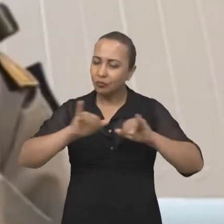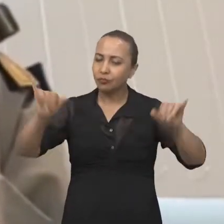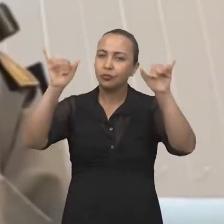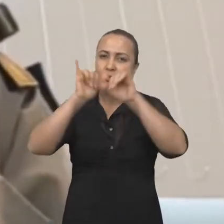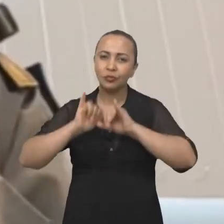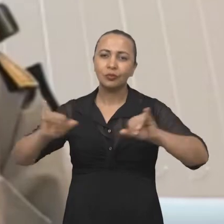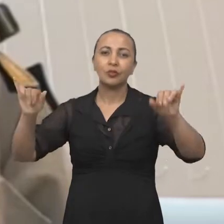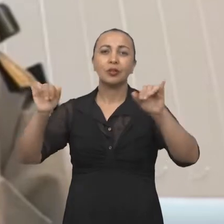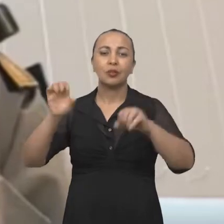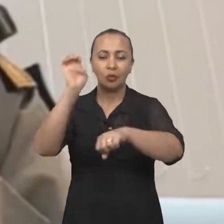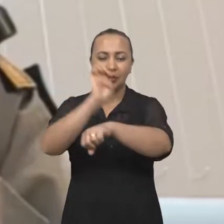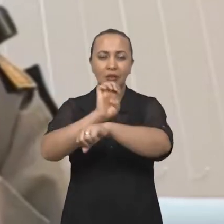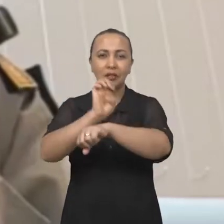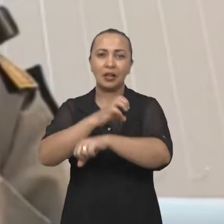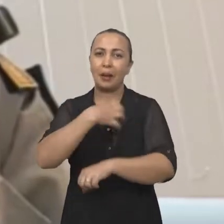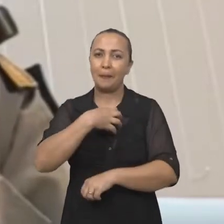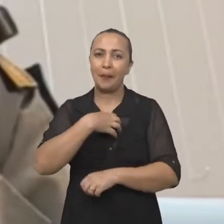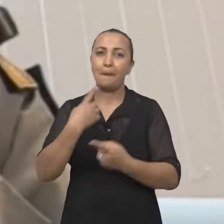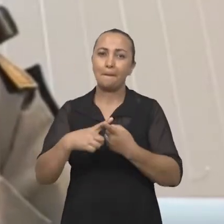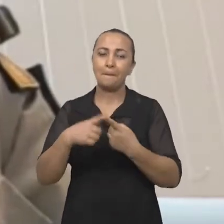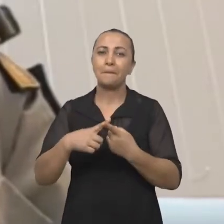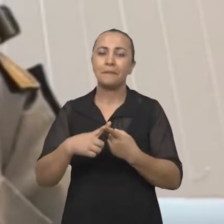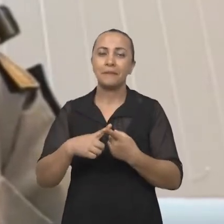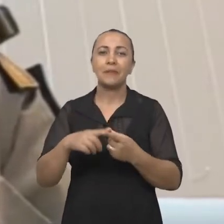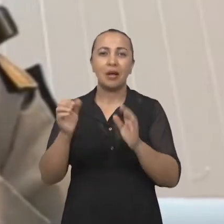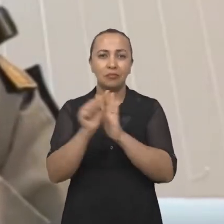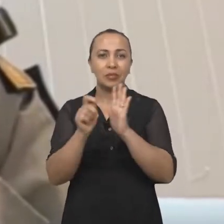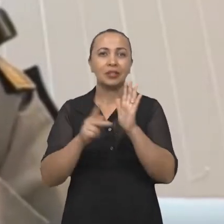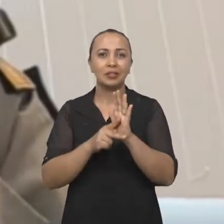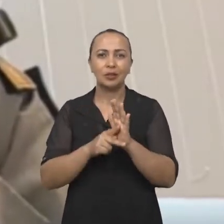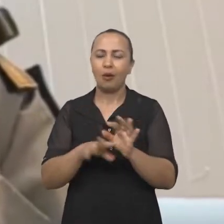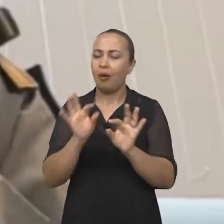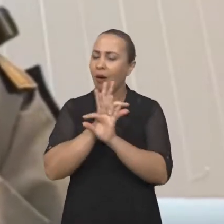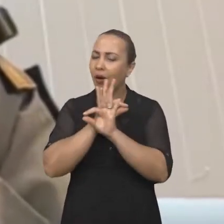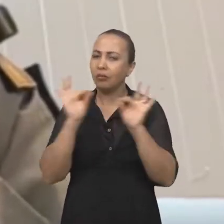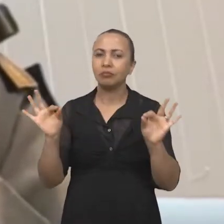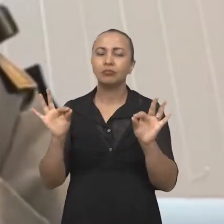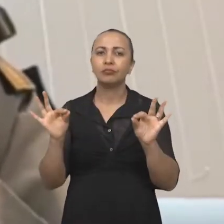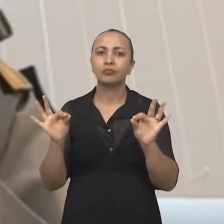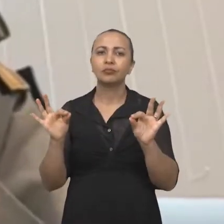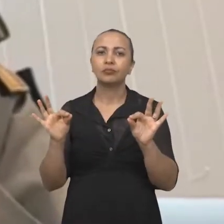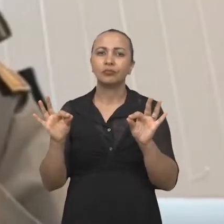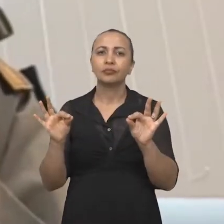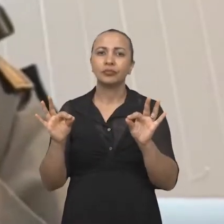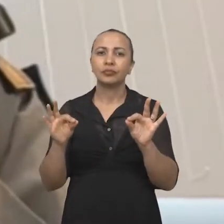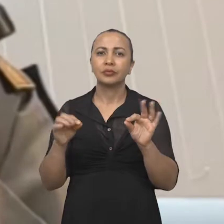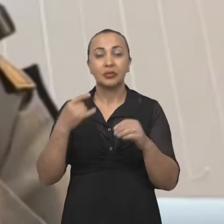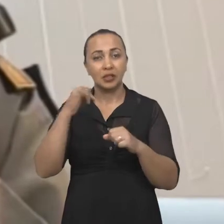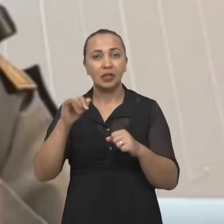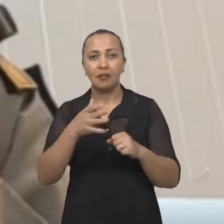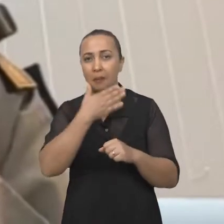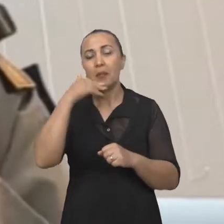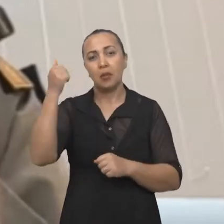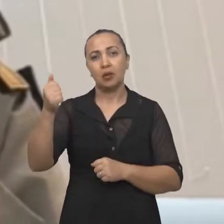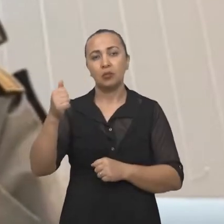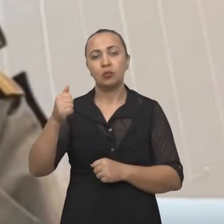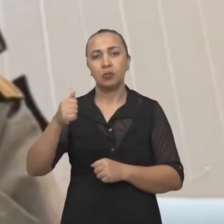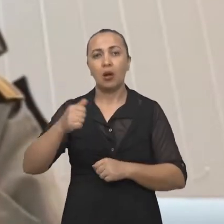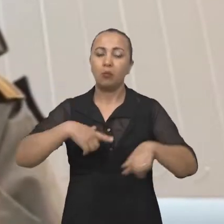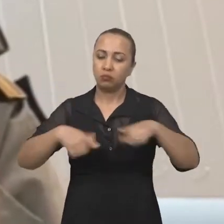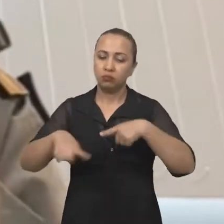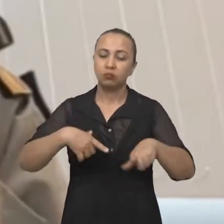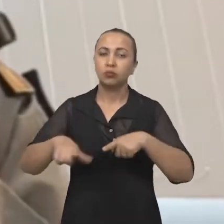por todo o Estado da Bahia, porque é um aplicativo extremamente eficiente e que, como eu falei, vai otimizar os meios